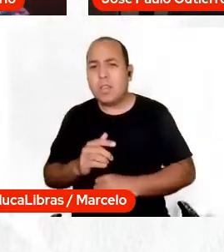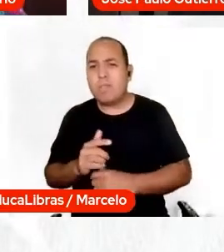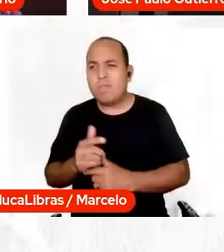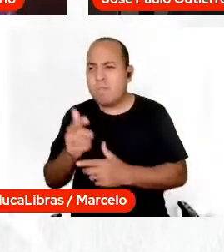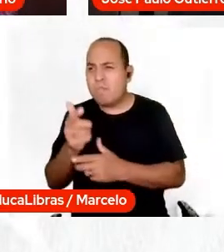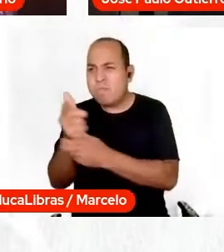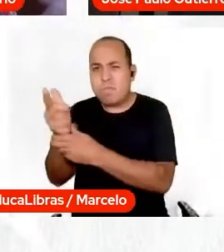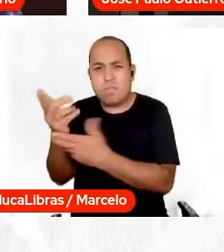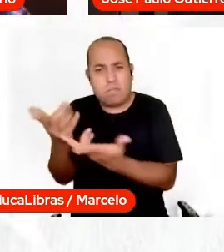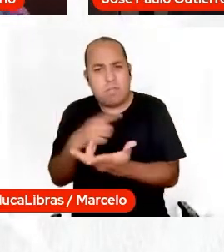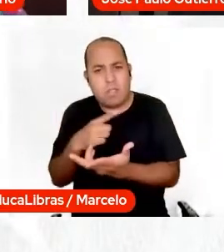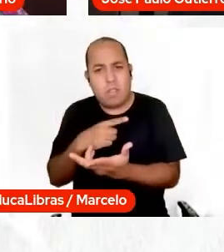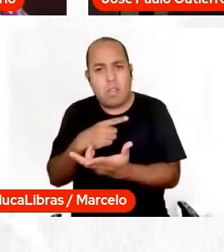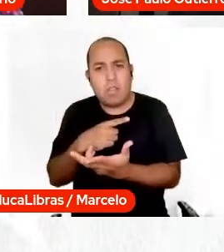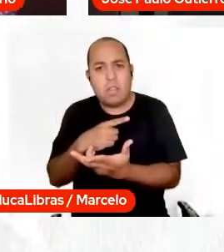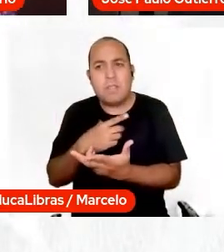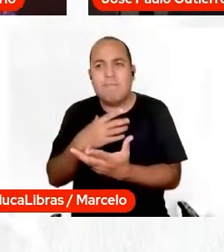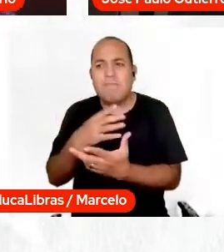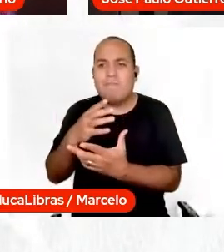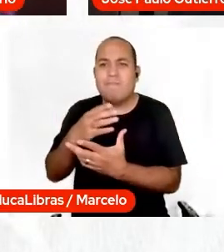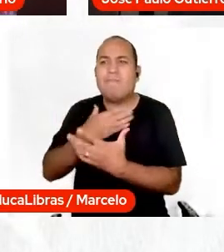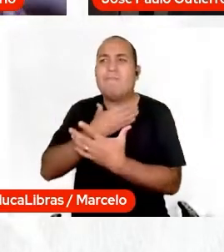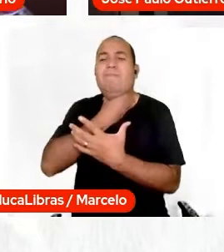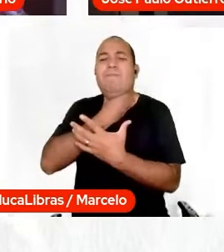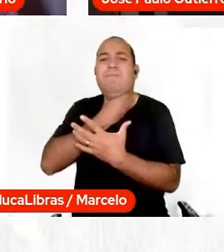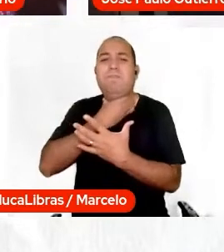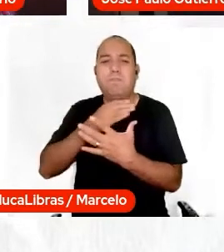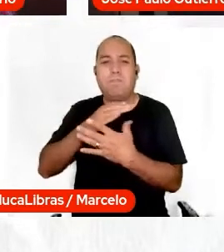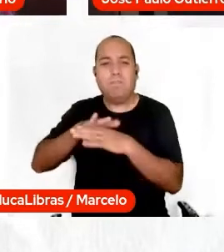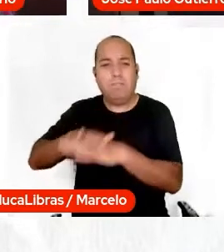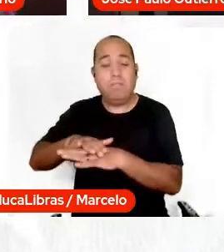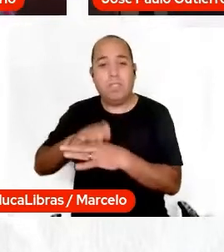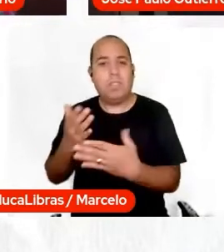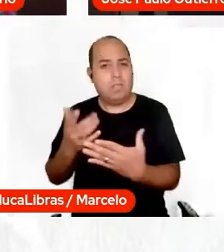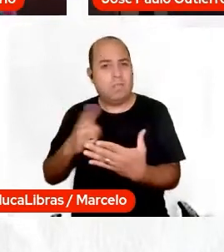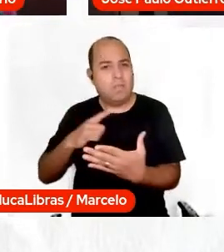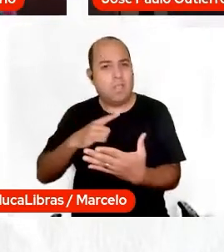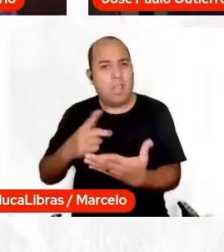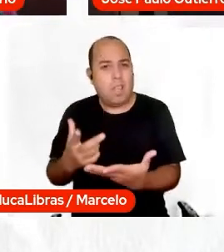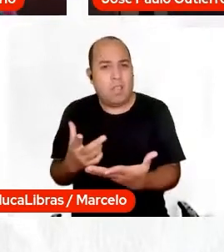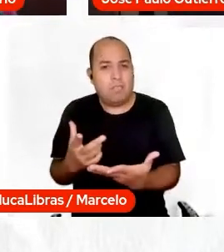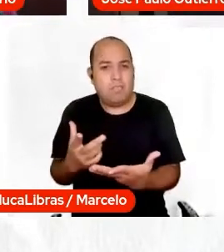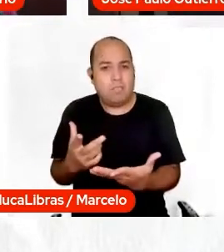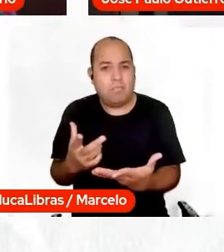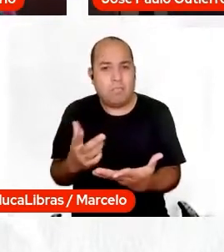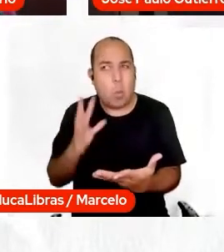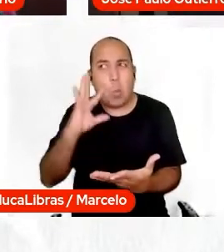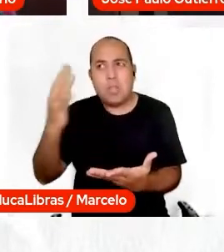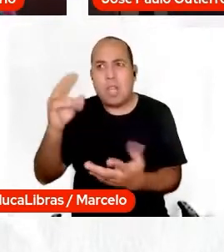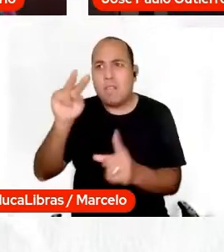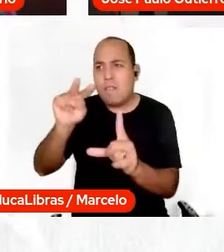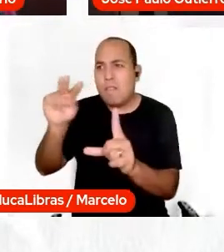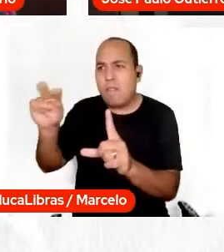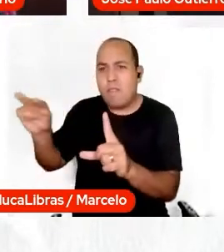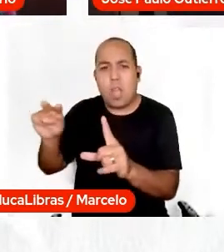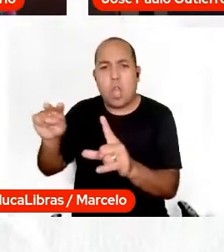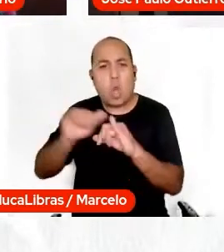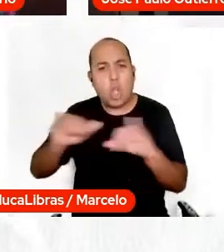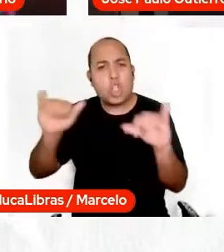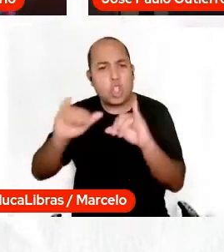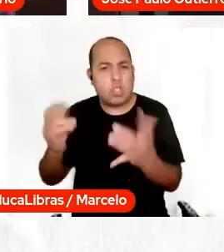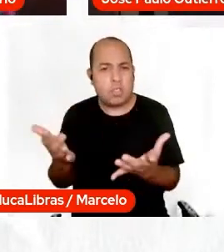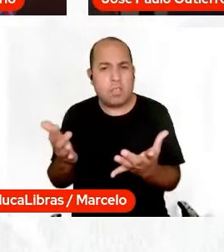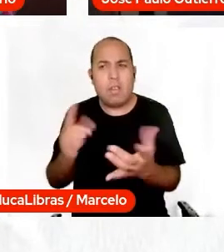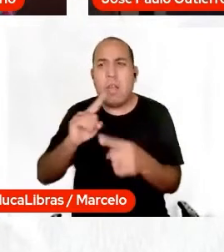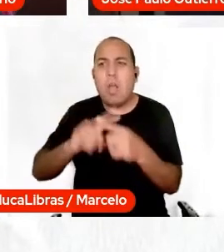Inclusive por as que ficia dentro de um camburão, e daí por diante, né? A gente tem visto diariamente, mas por que